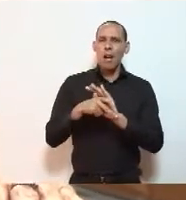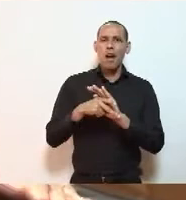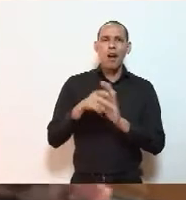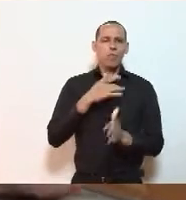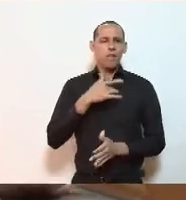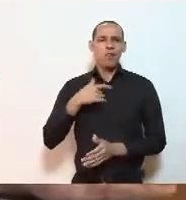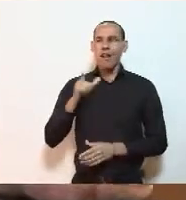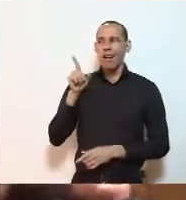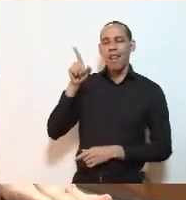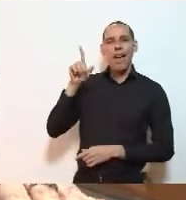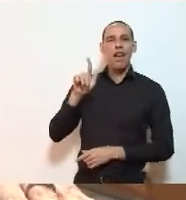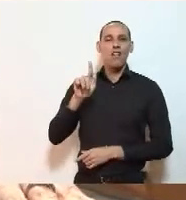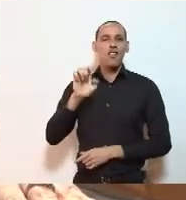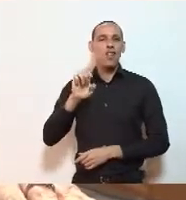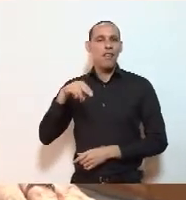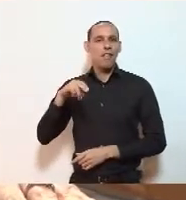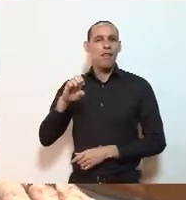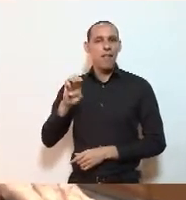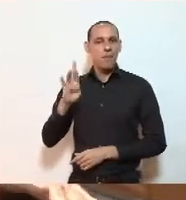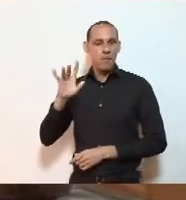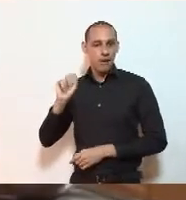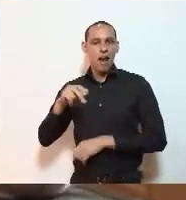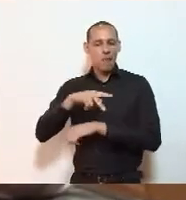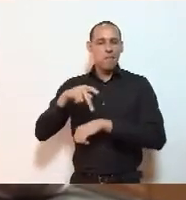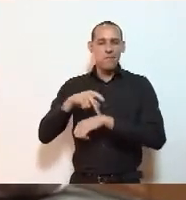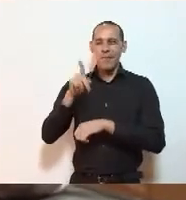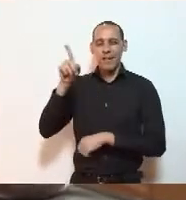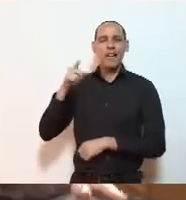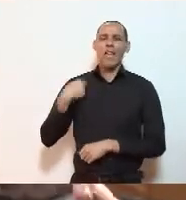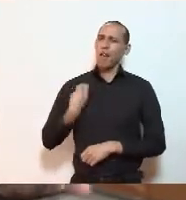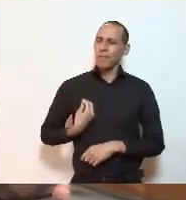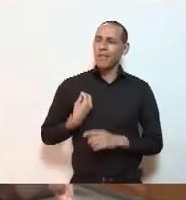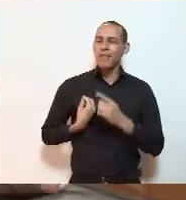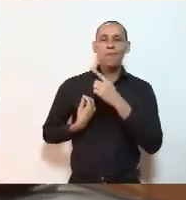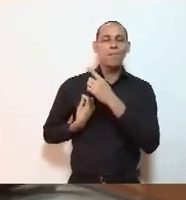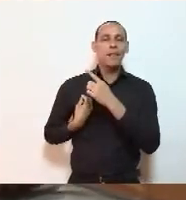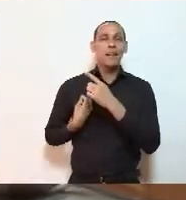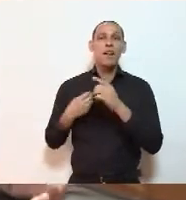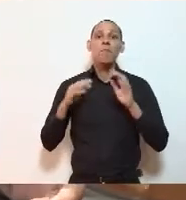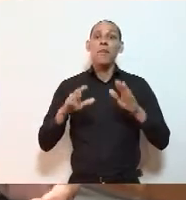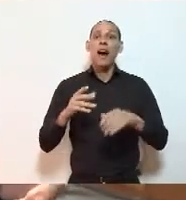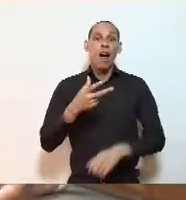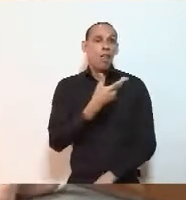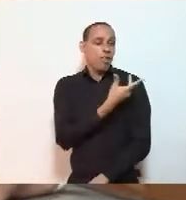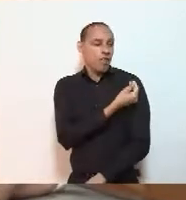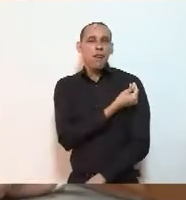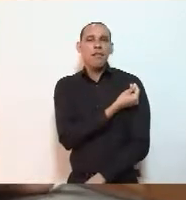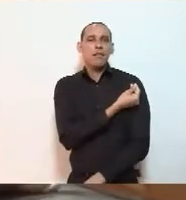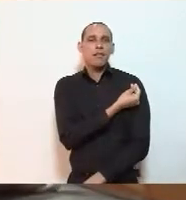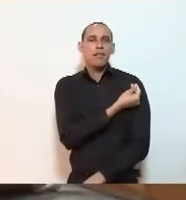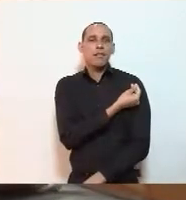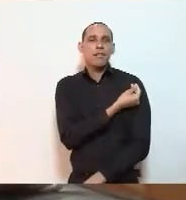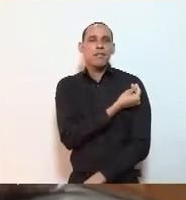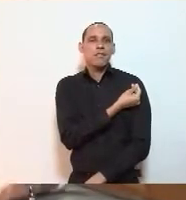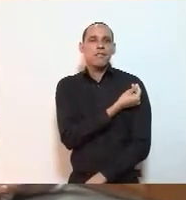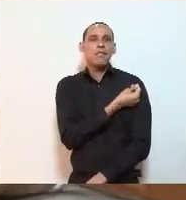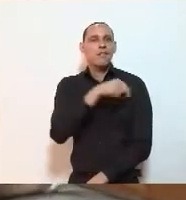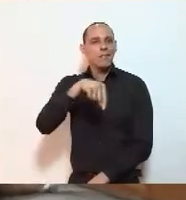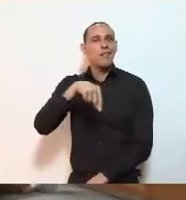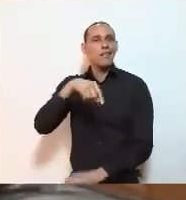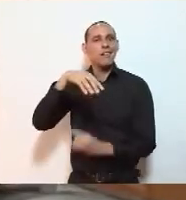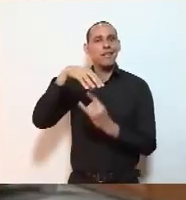semana passada, onde eu estava presente, mas que a vacinação e a